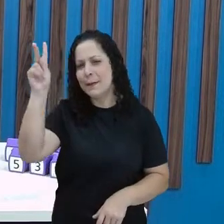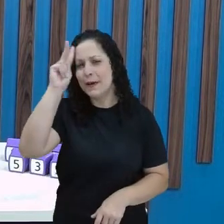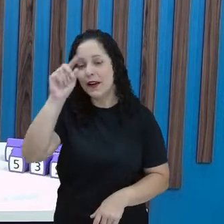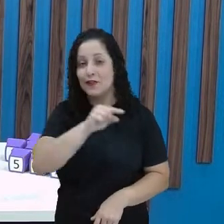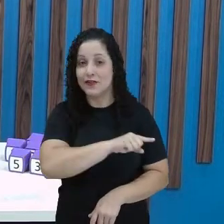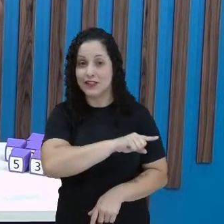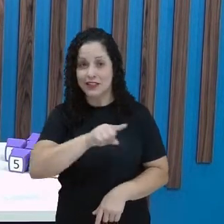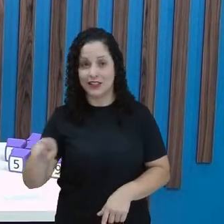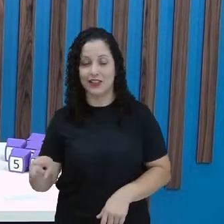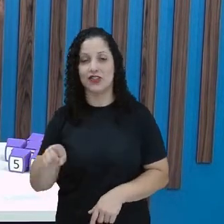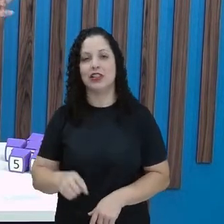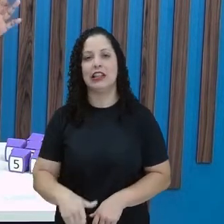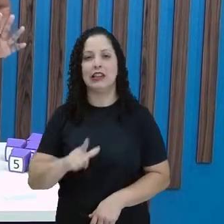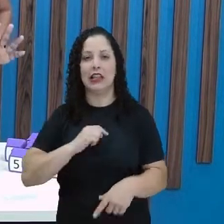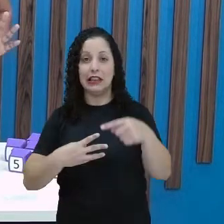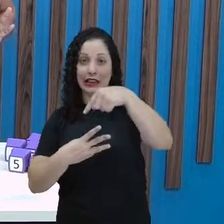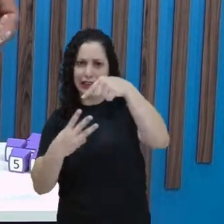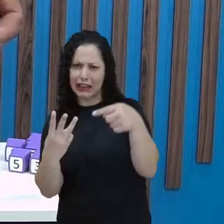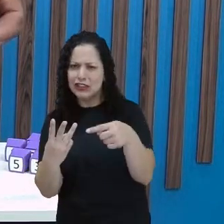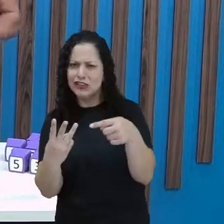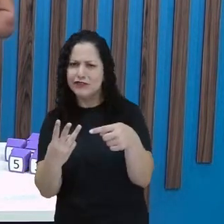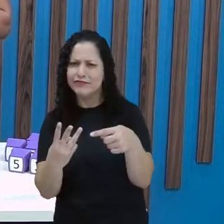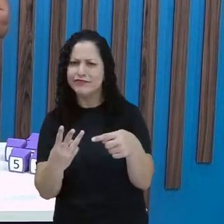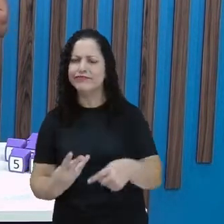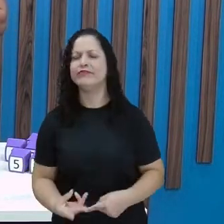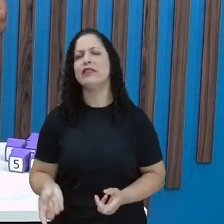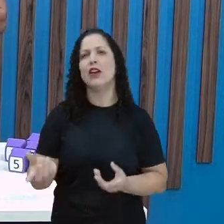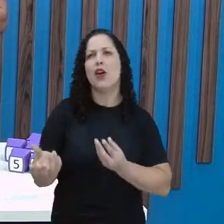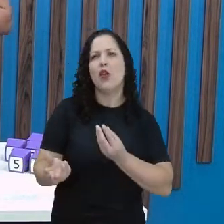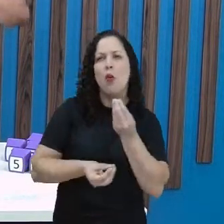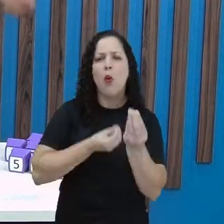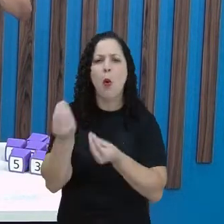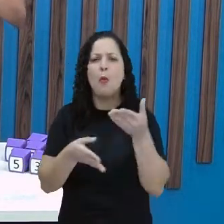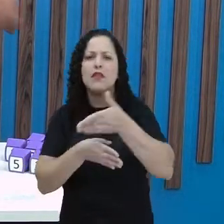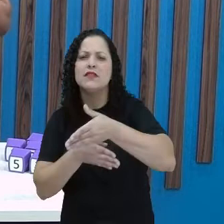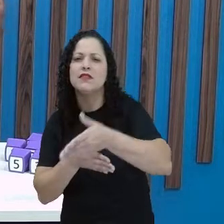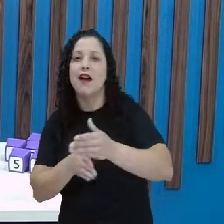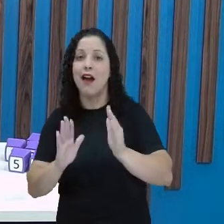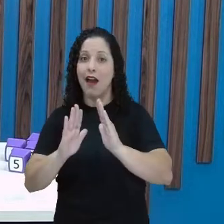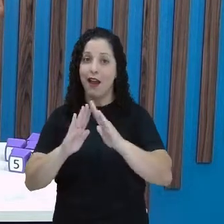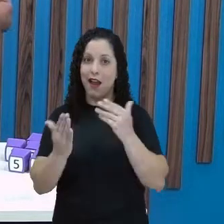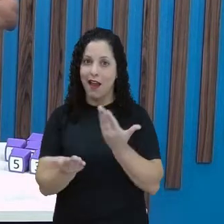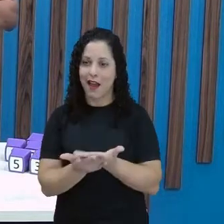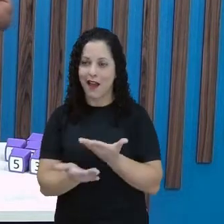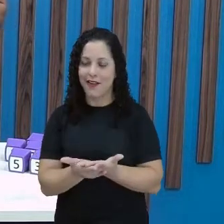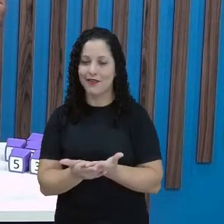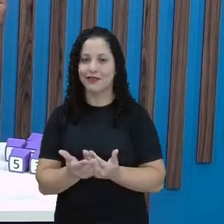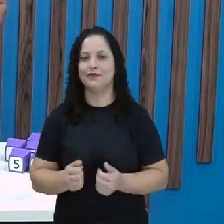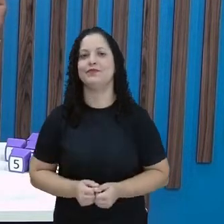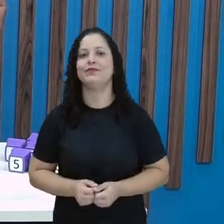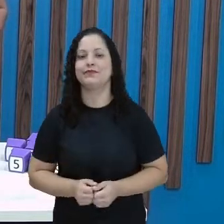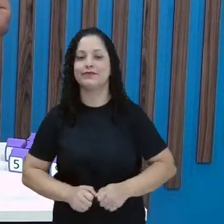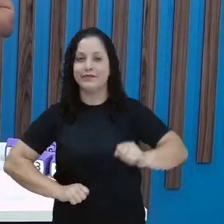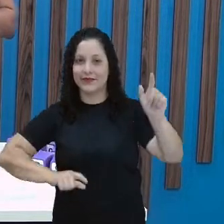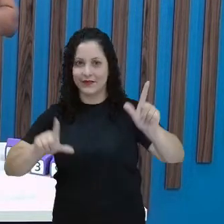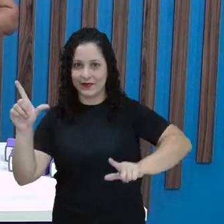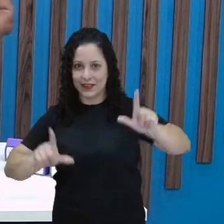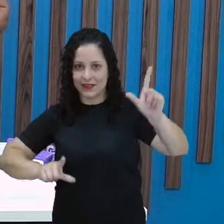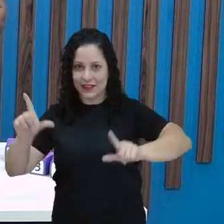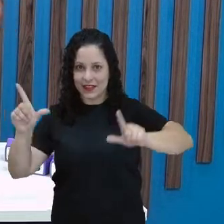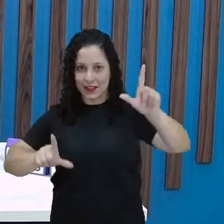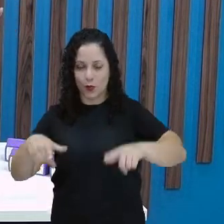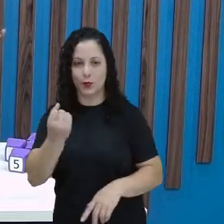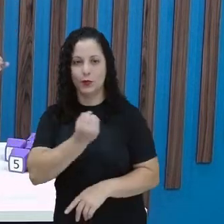você que existem três formas de assistir a essa aula, tá certo? Através da TV Nova Nordeste no canal